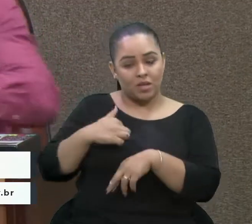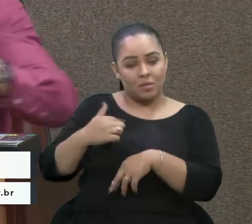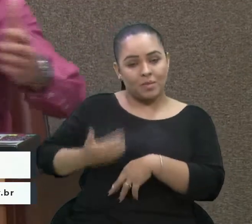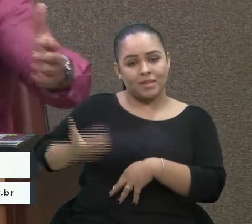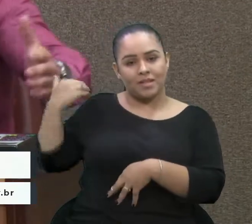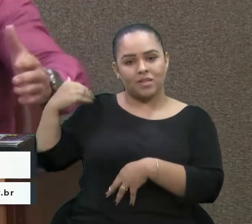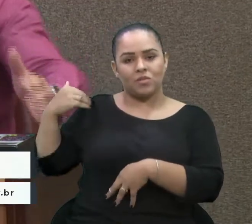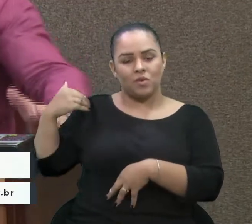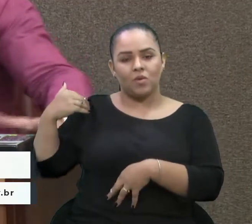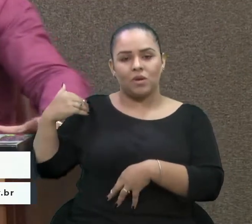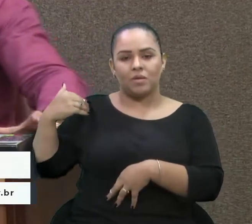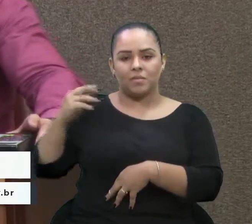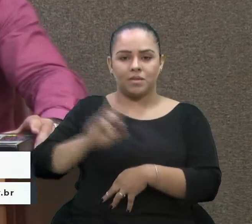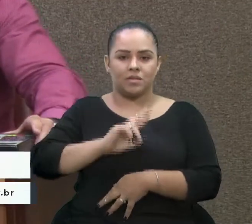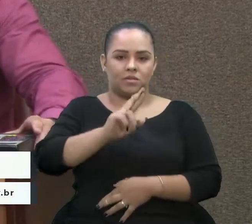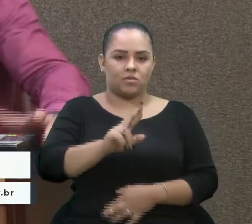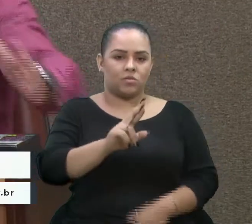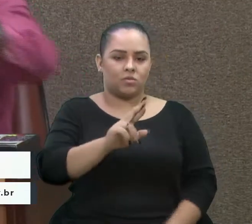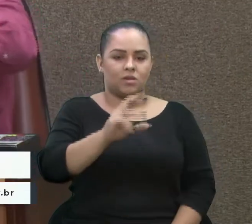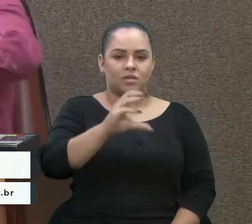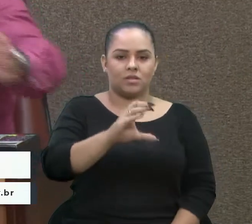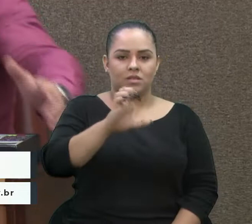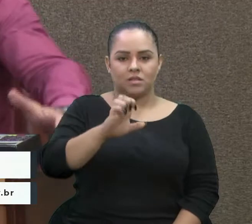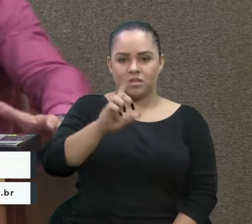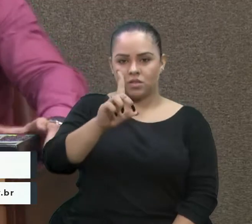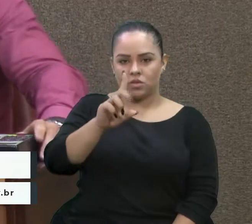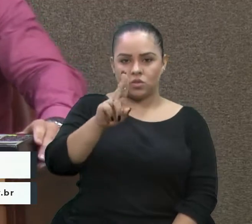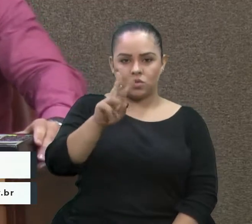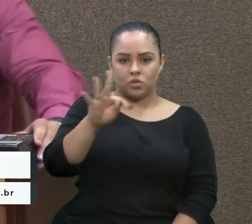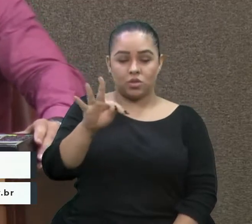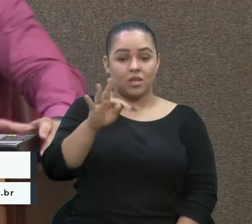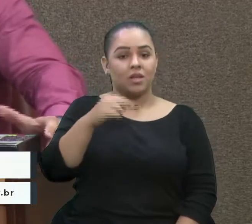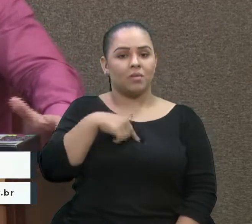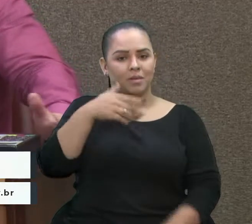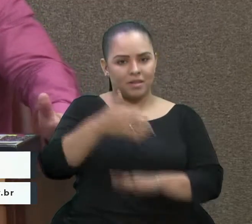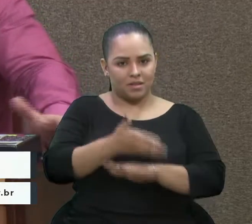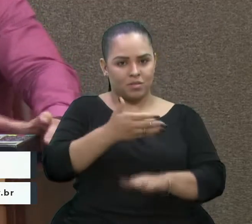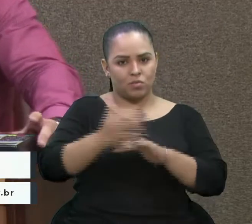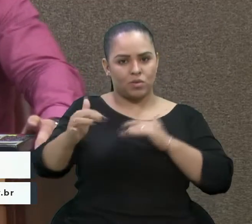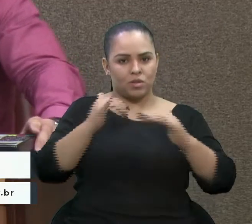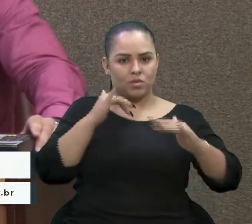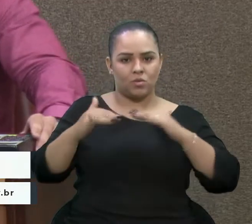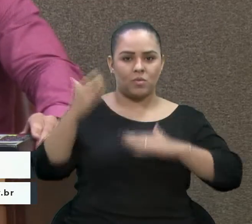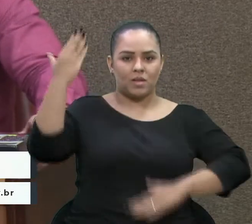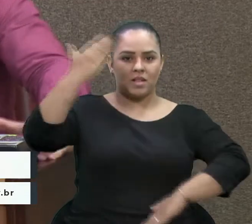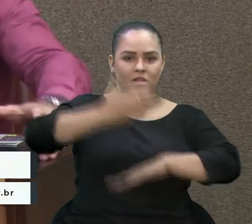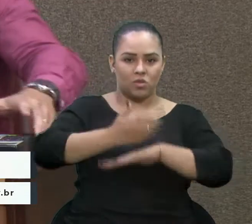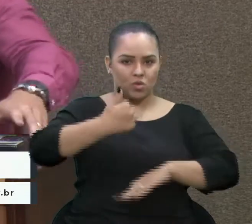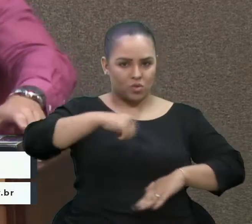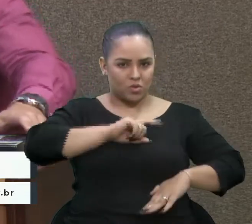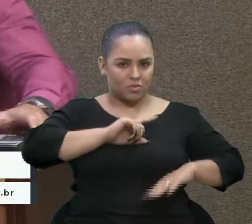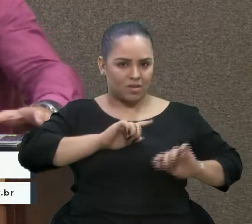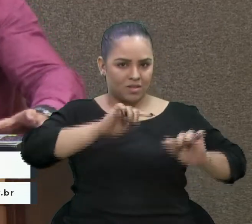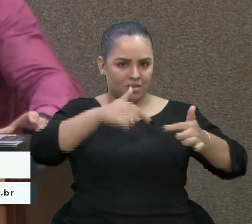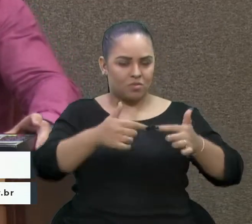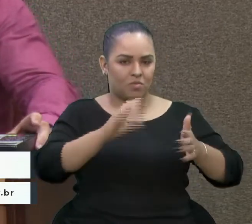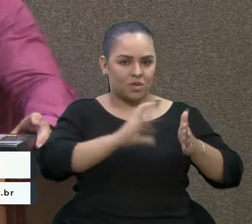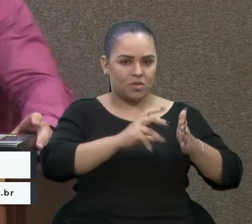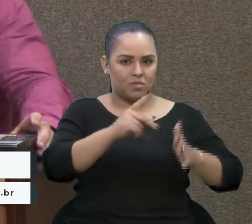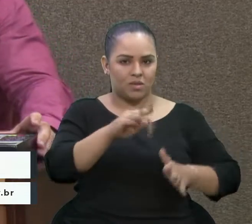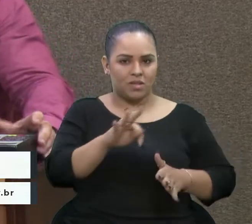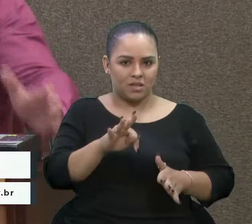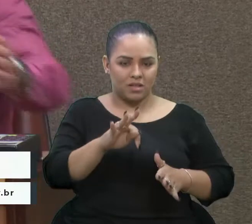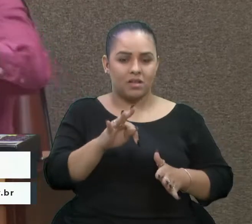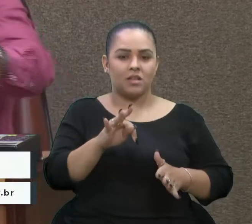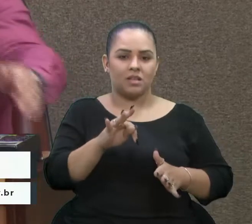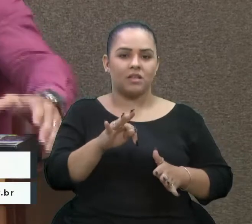participei de diversos movimentos em relação aos pedágios, até juntamente com a bancada do PT, tivemos uma ação entre Caxias e Farroupilha, alertando